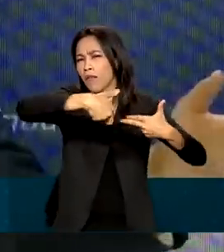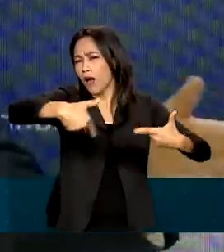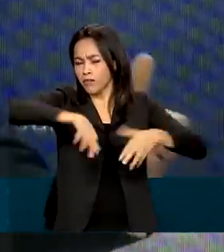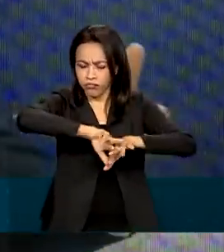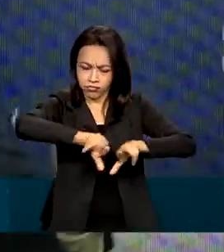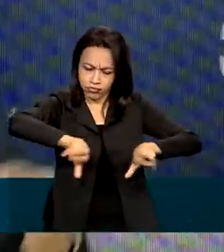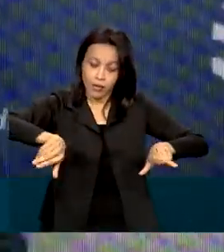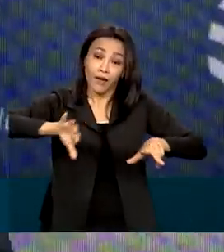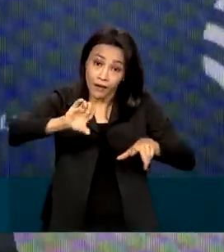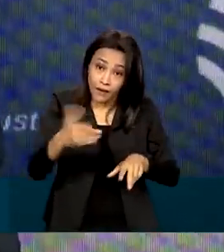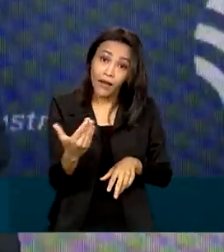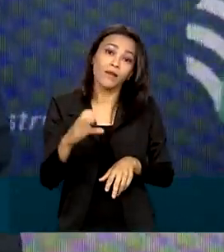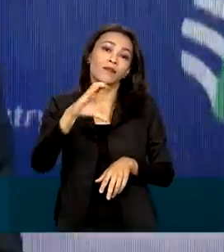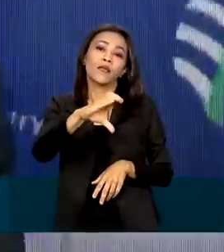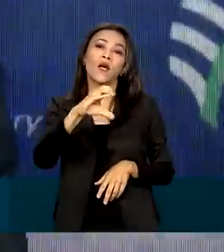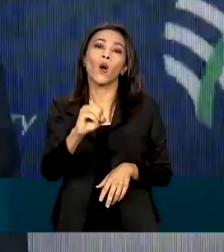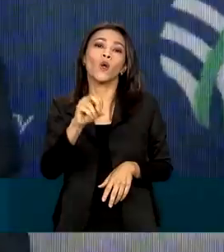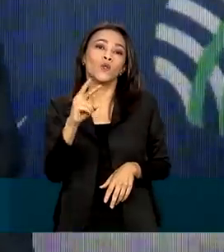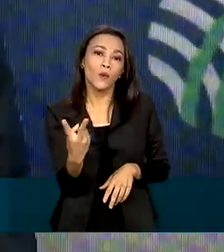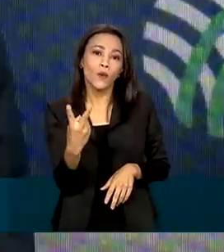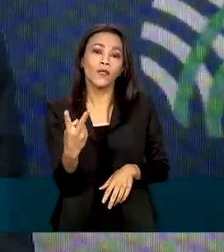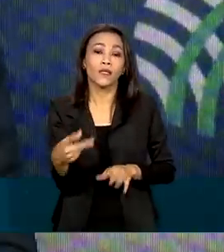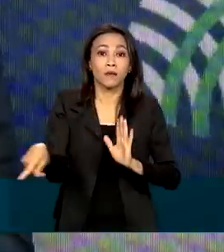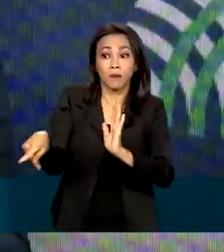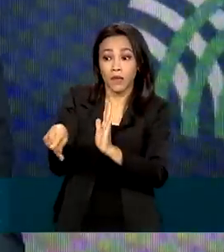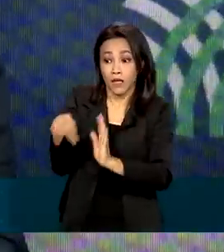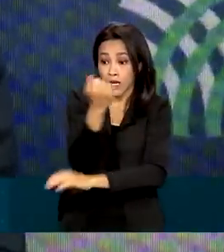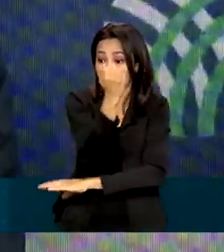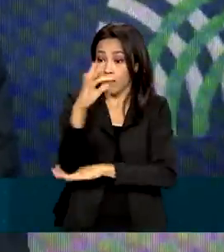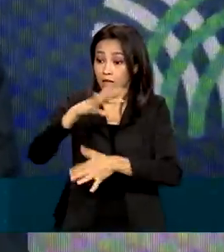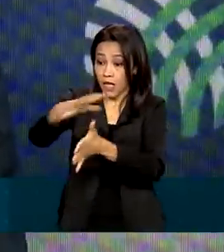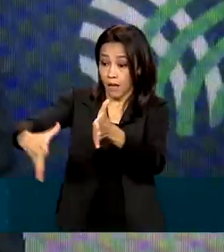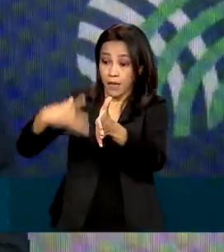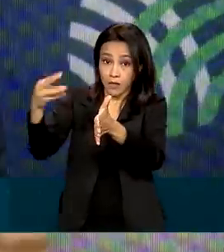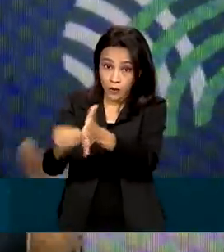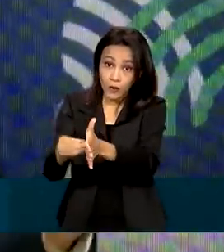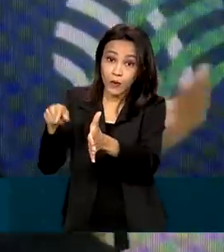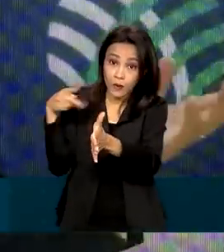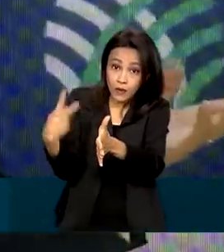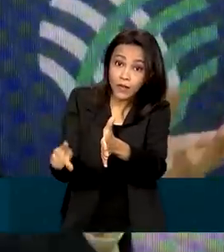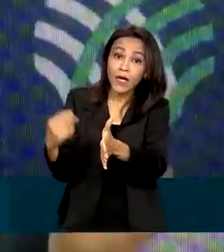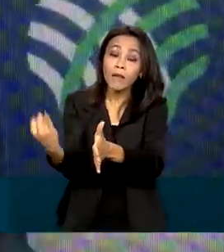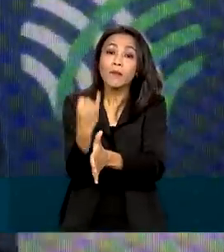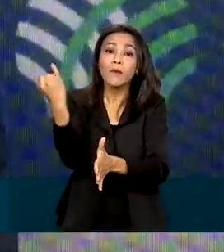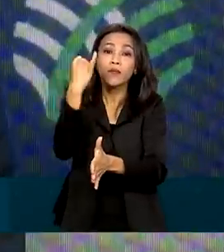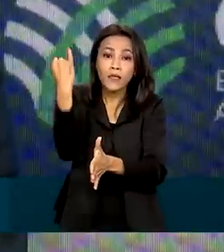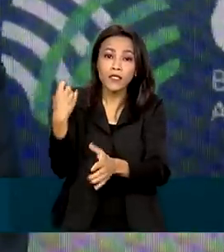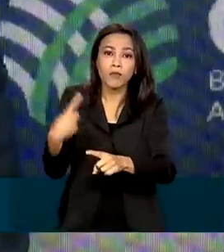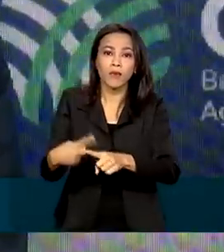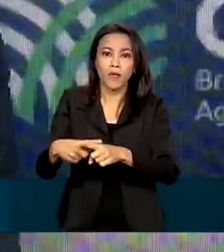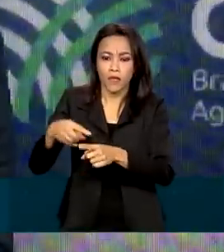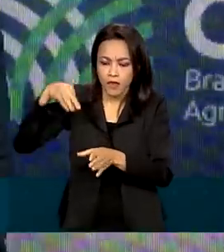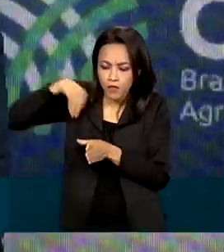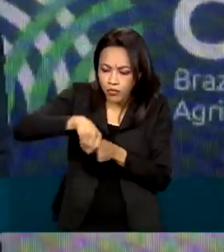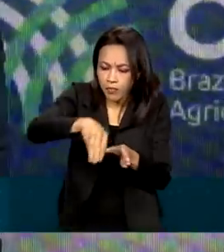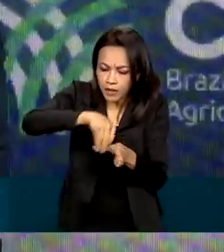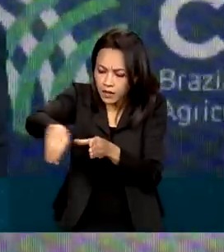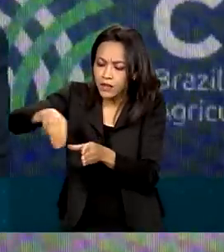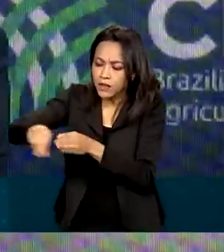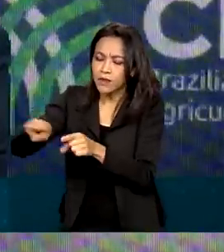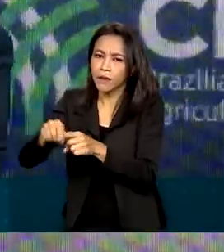carbono na vegetação nativa, na floresta amazônica é bastante importante, na restauração de mata atlântica também,